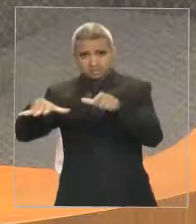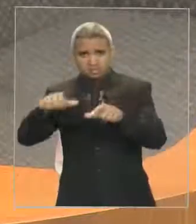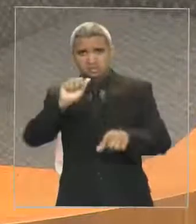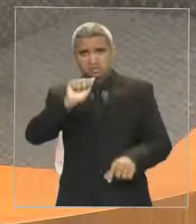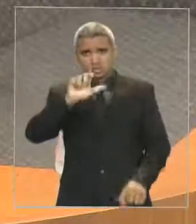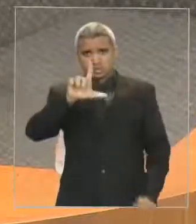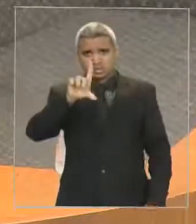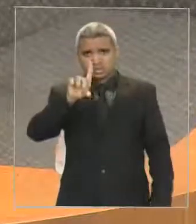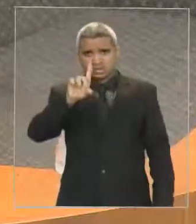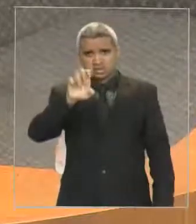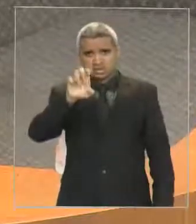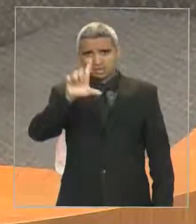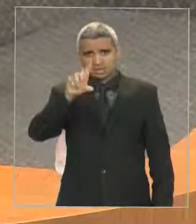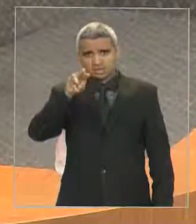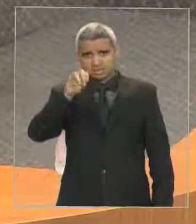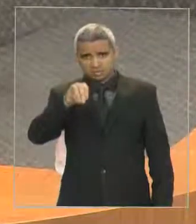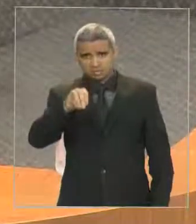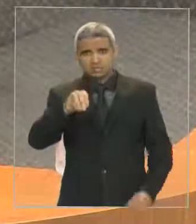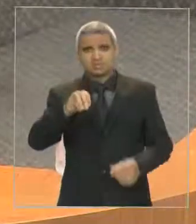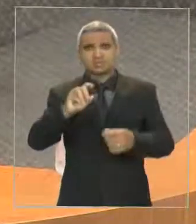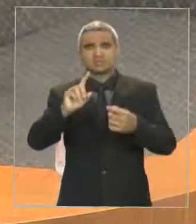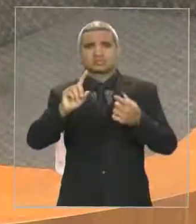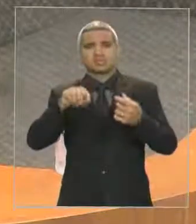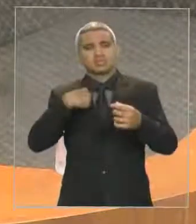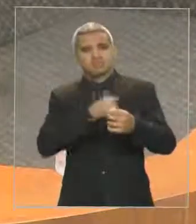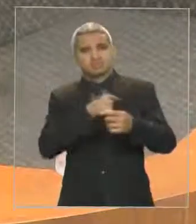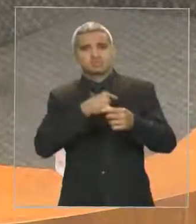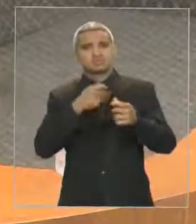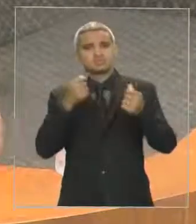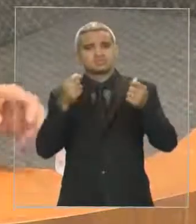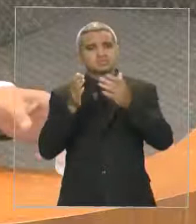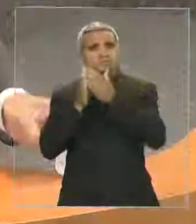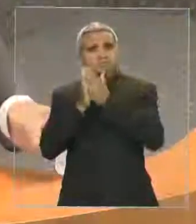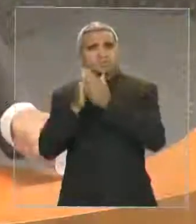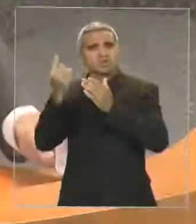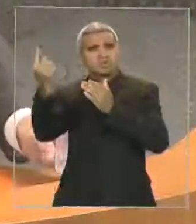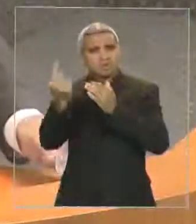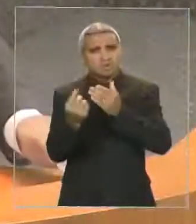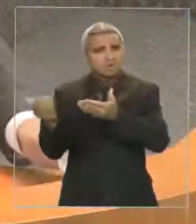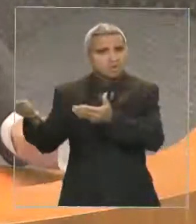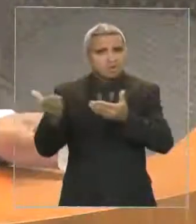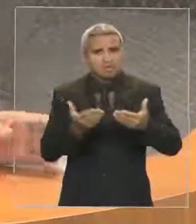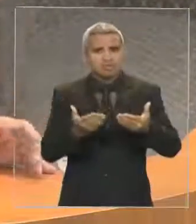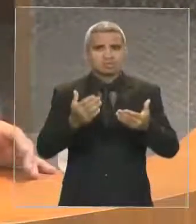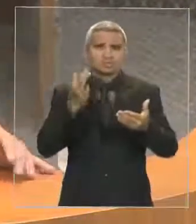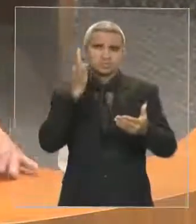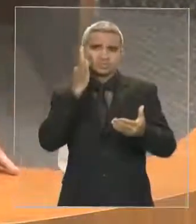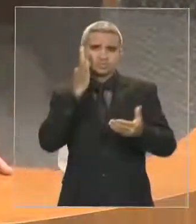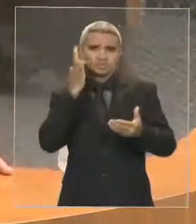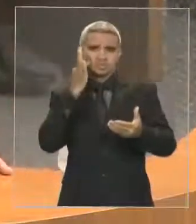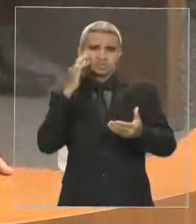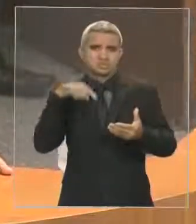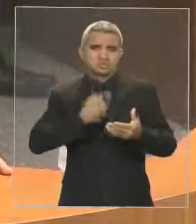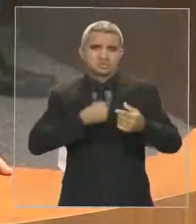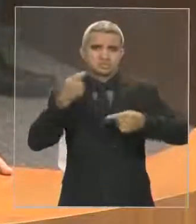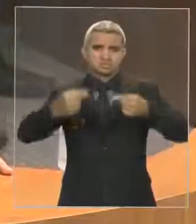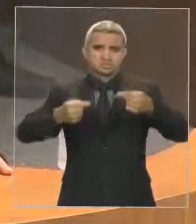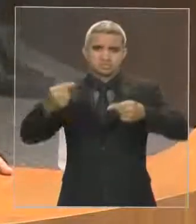perfeitamente dentro da legalidade para que possamos compreender